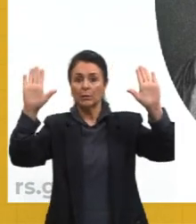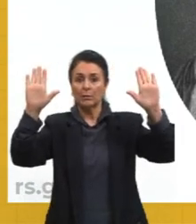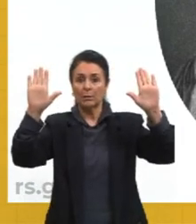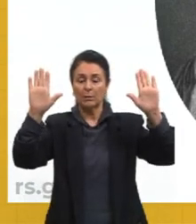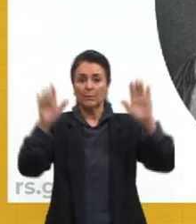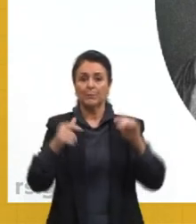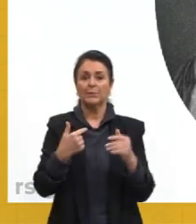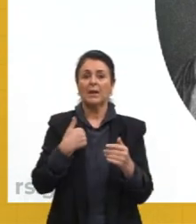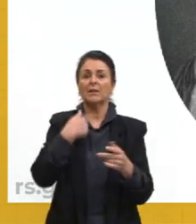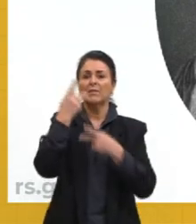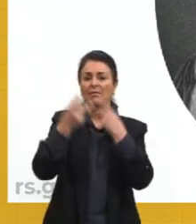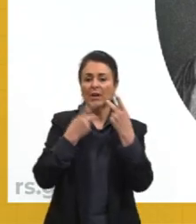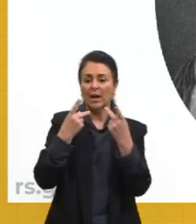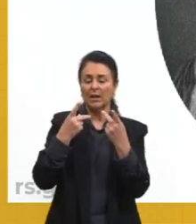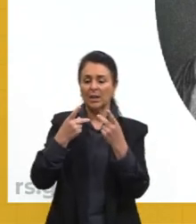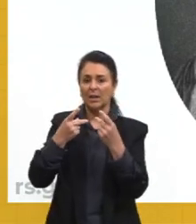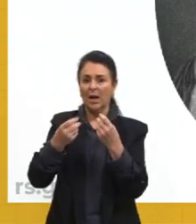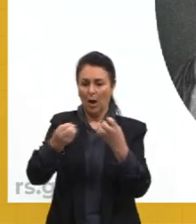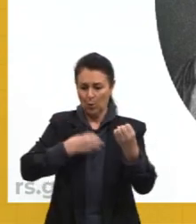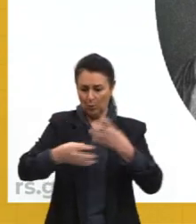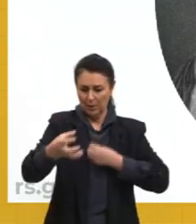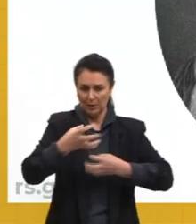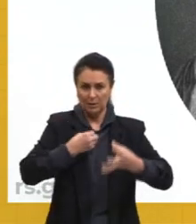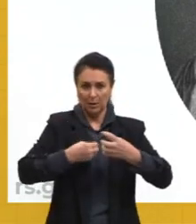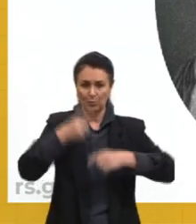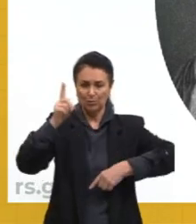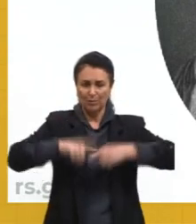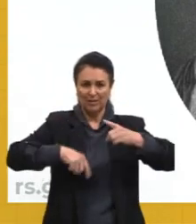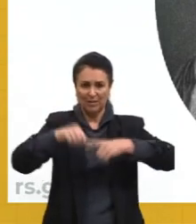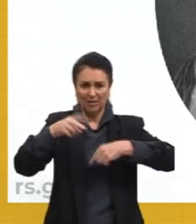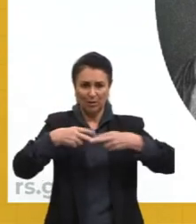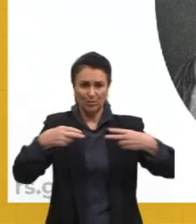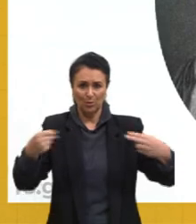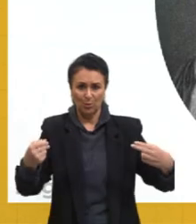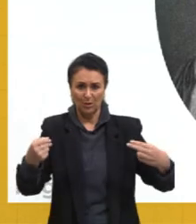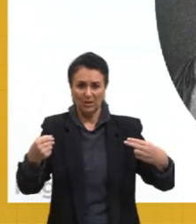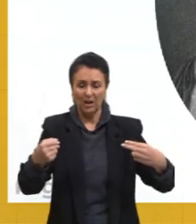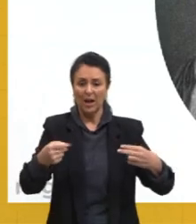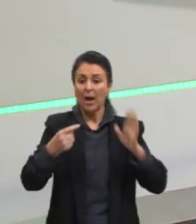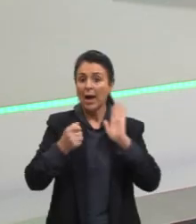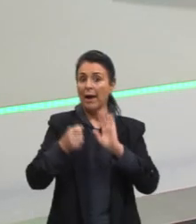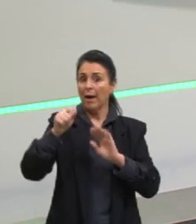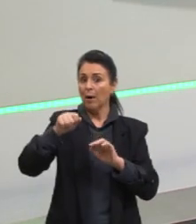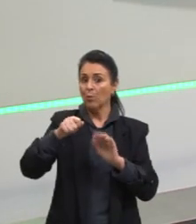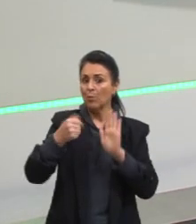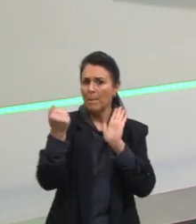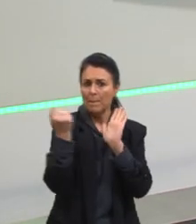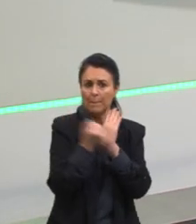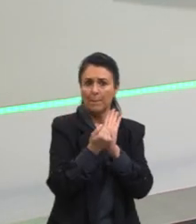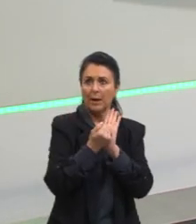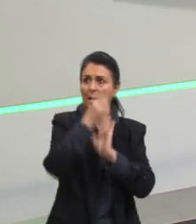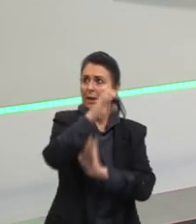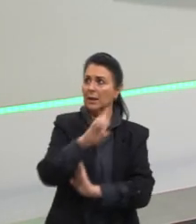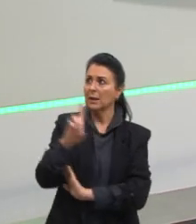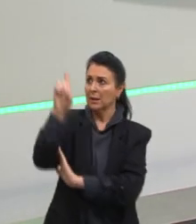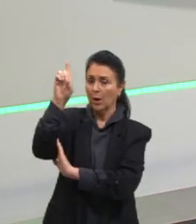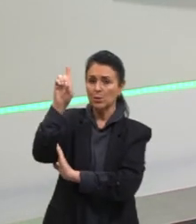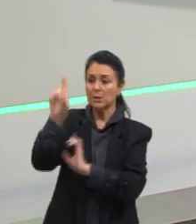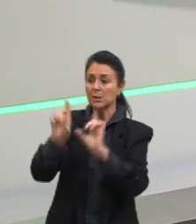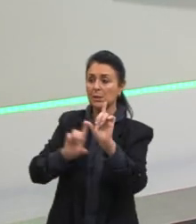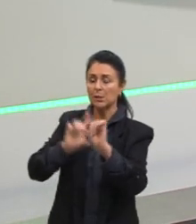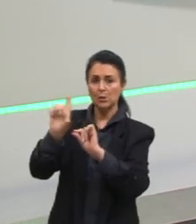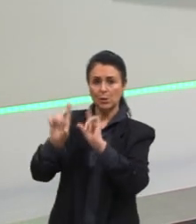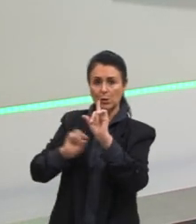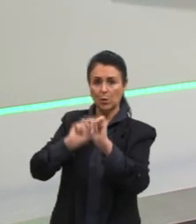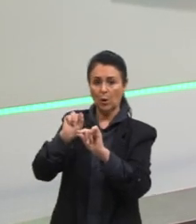que a acumulação de bens é um sinal da predestinação, que Deus escolhe alguns para serem salvos. Então, para Calvino, nem a fé salva.